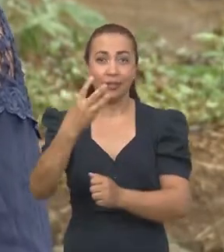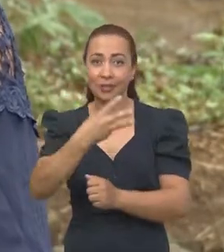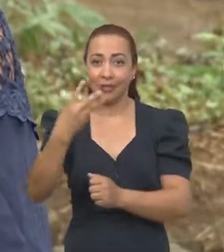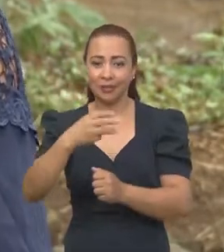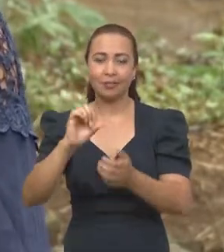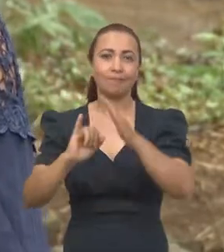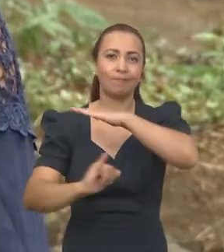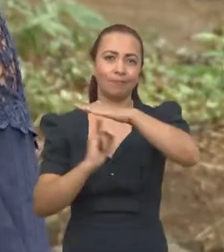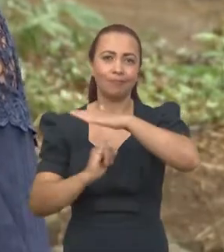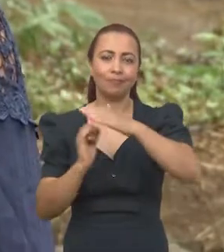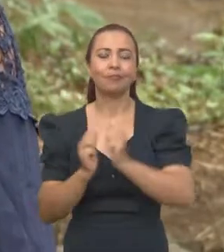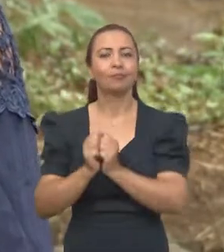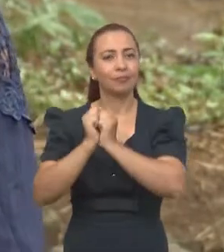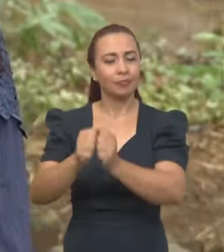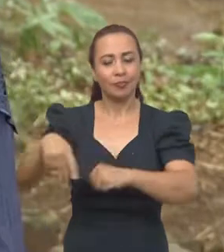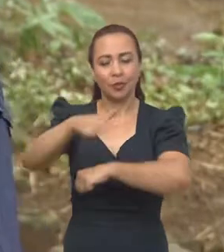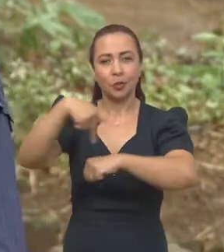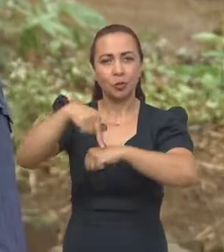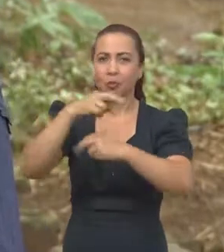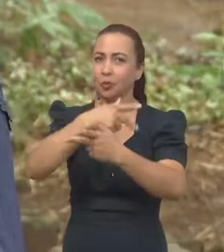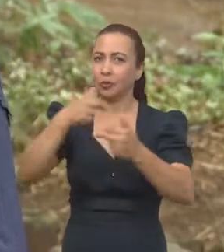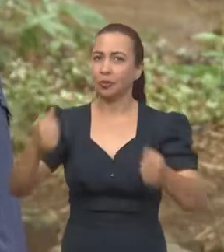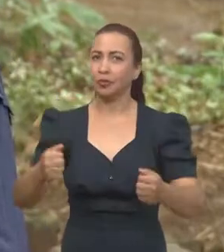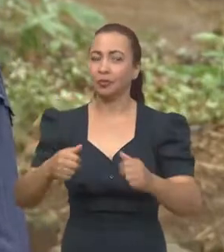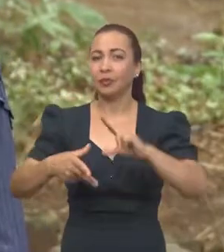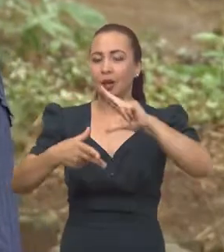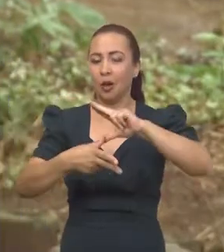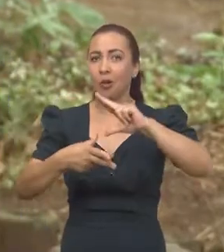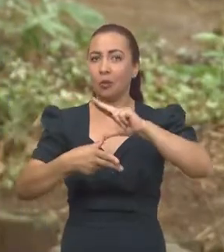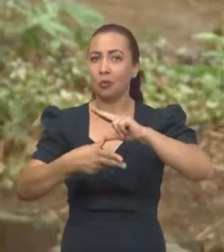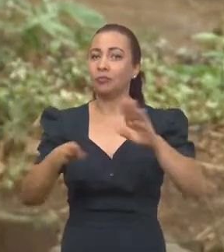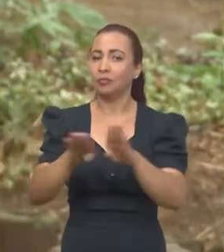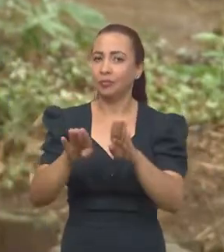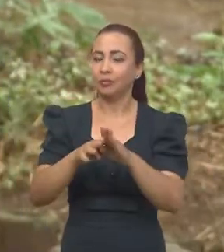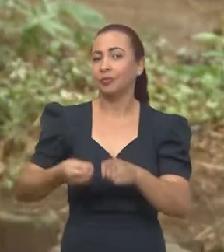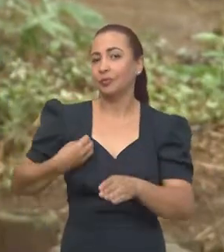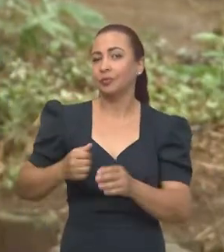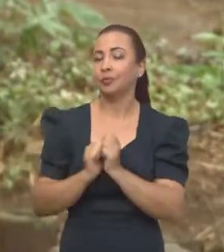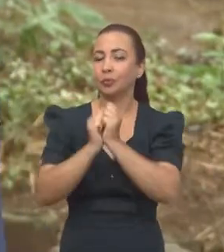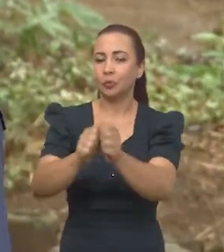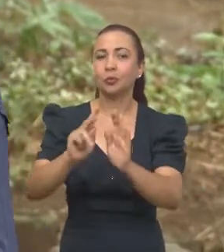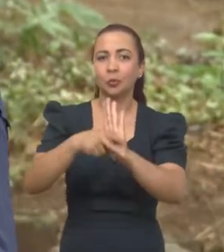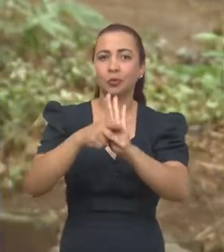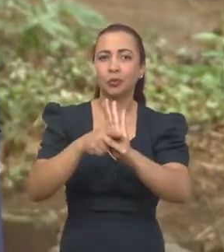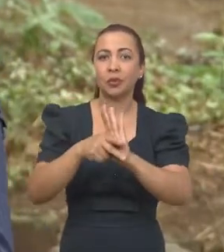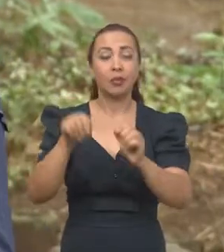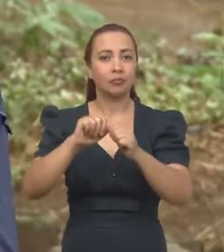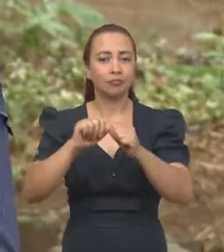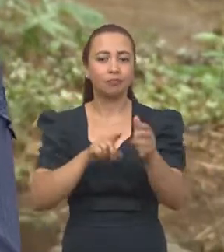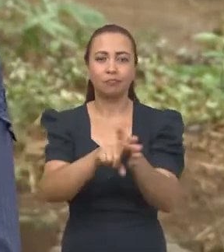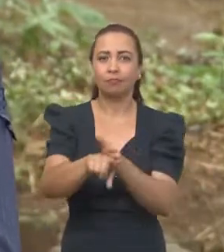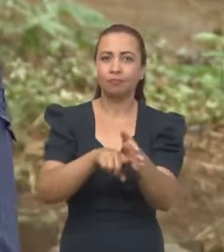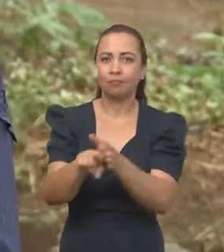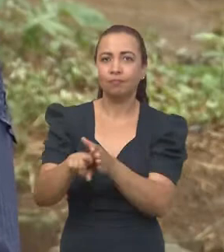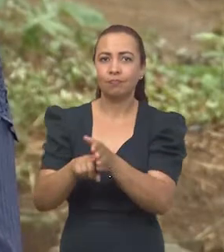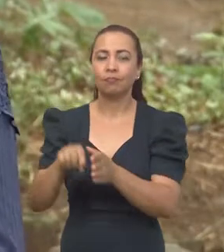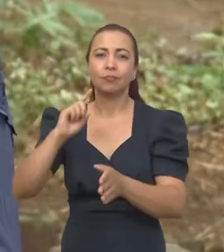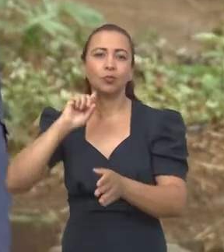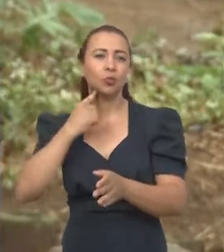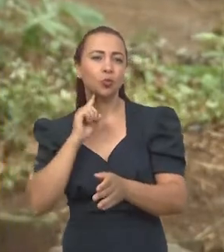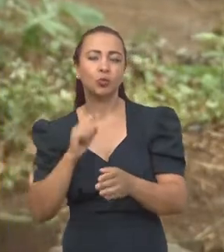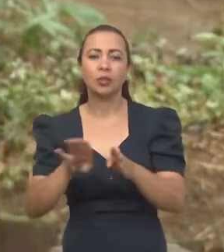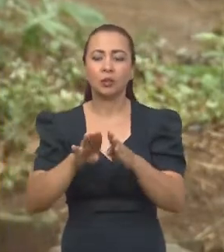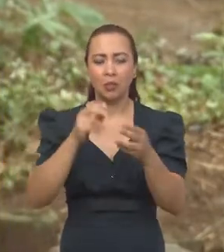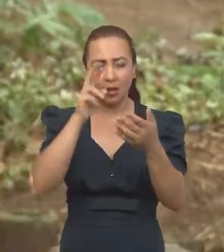parceiras de 13 países, a Universidade Federal da Bahia também integra o projeto, atuando tanto na pesquisa dos poluentes